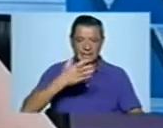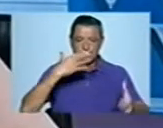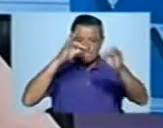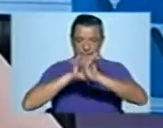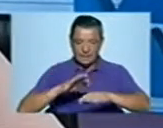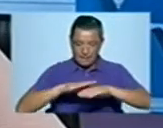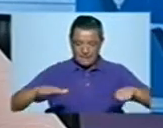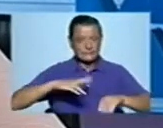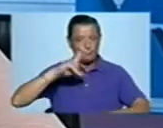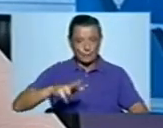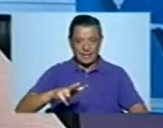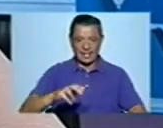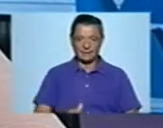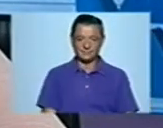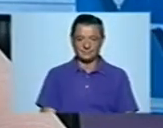Às vezes, professora.